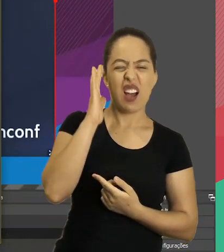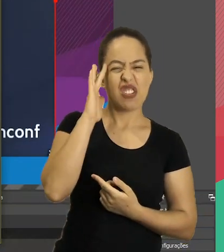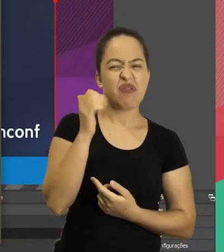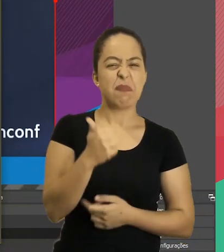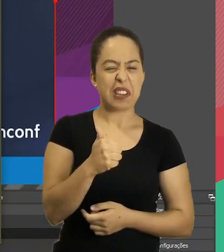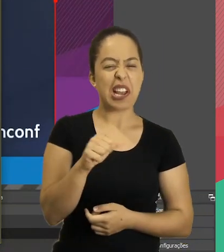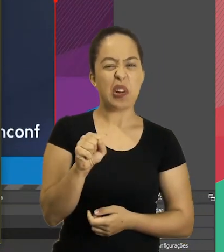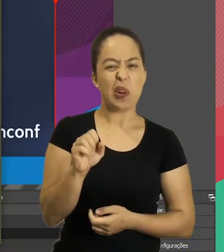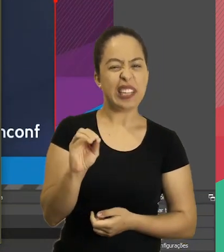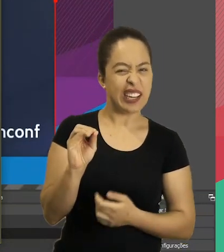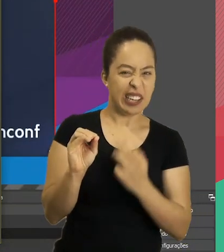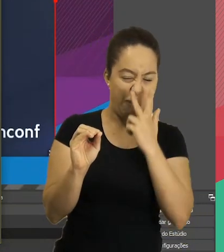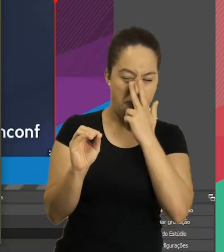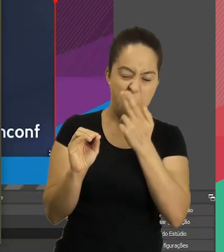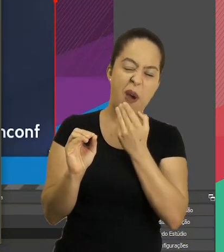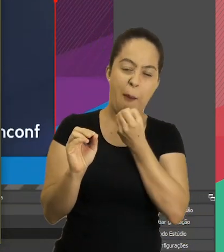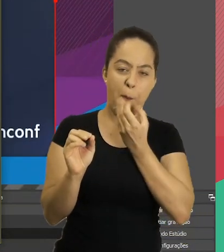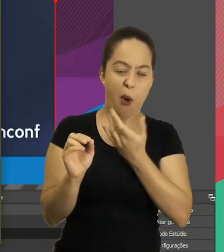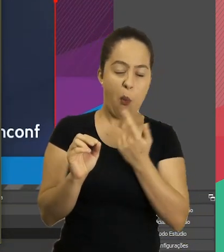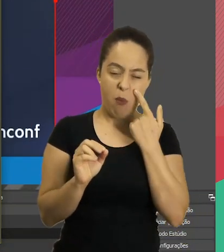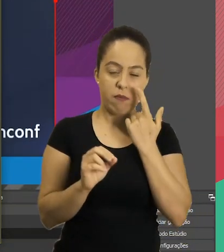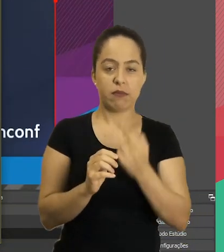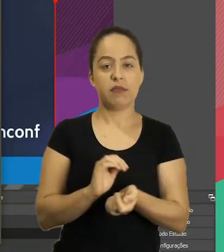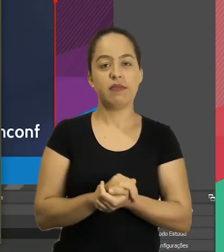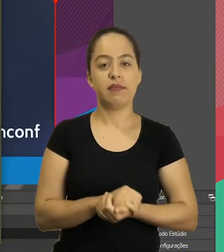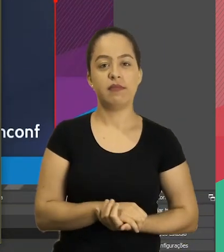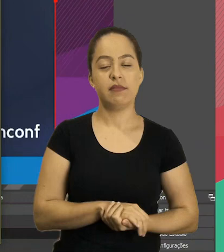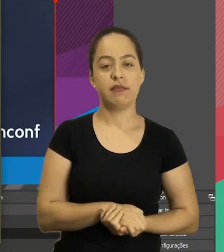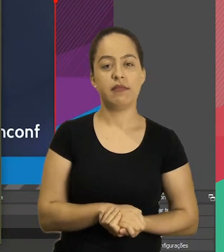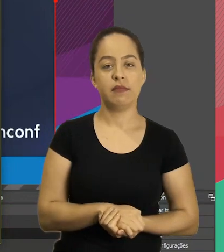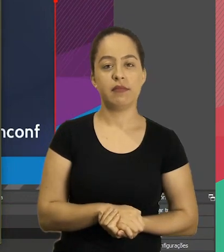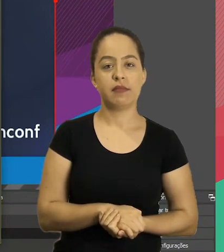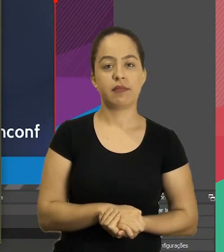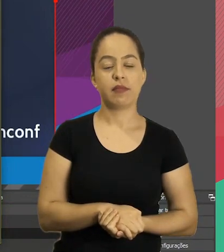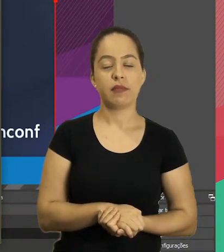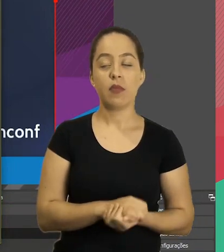180. Eu acho que 180 já ficou bom.